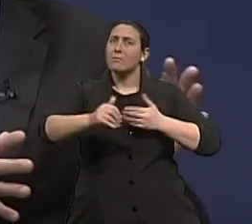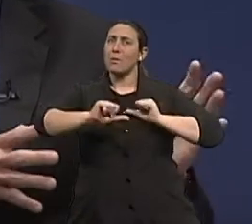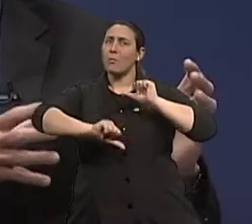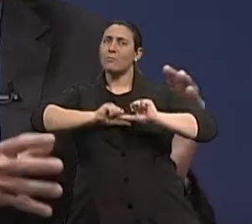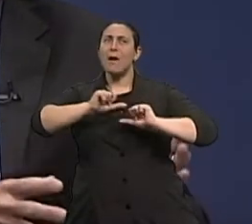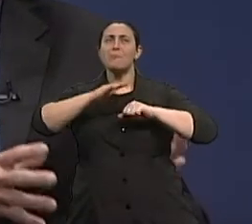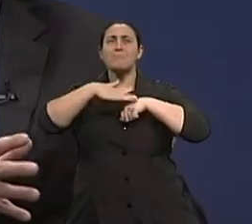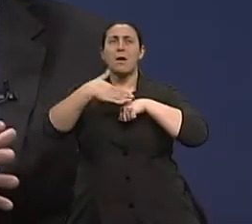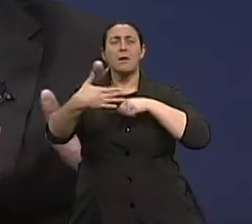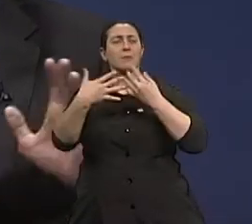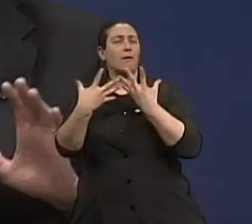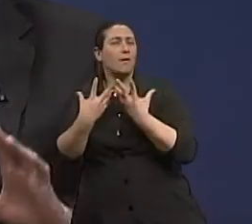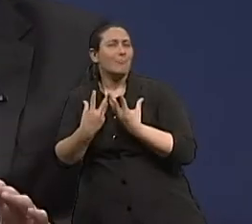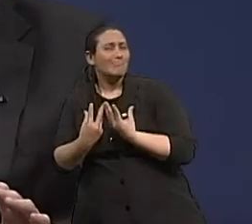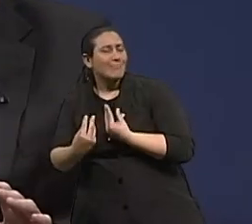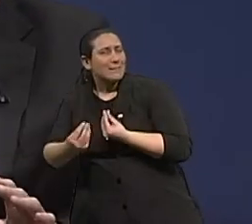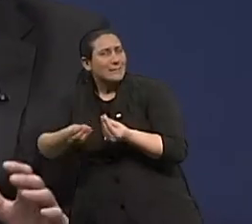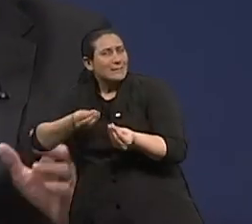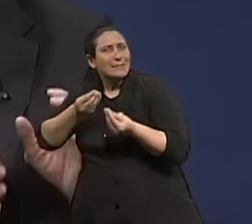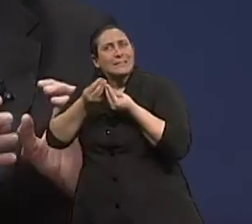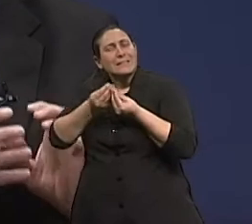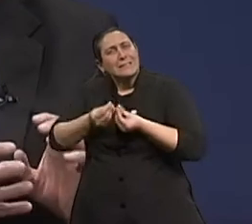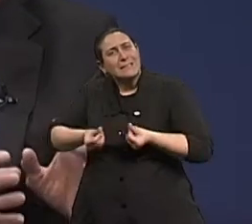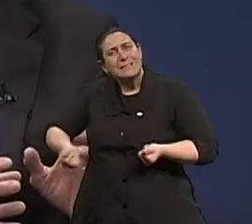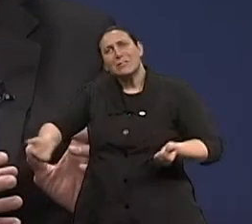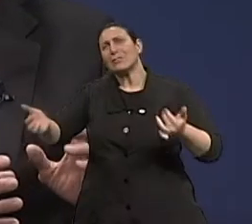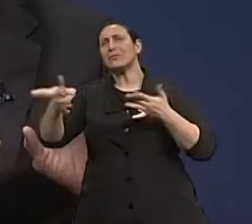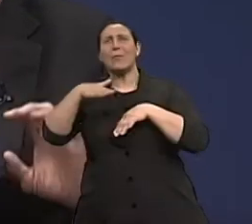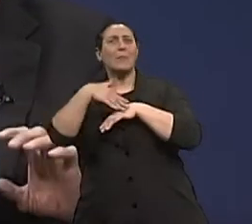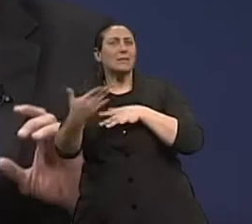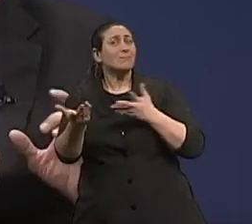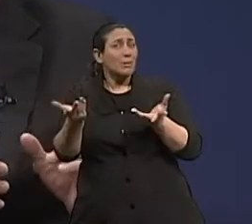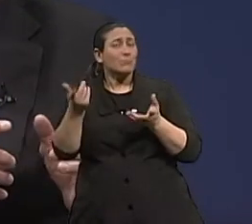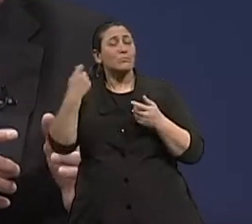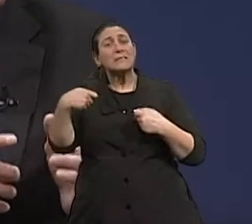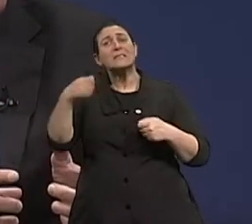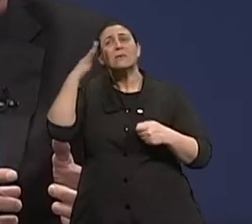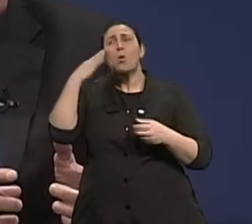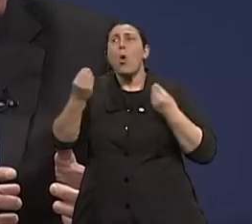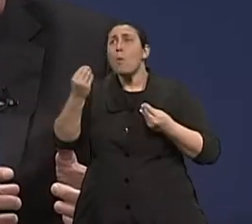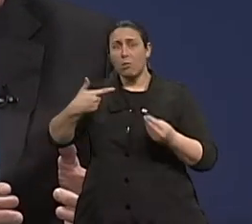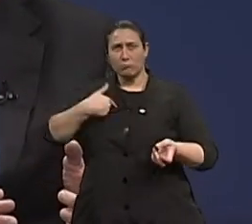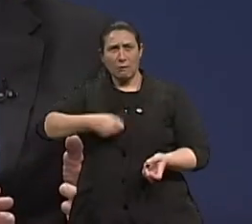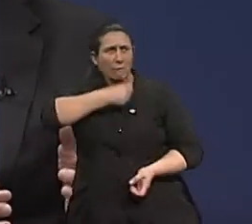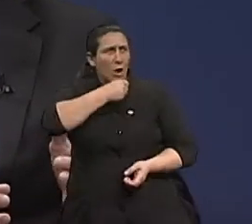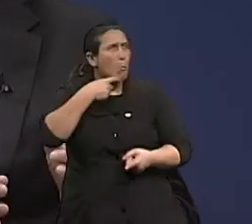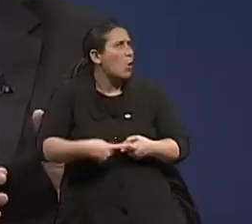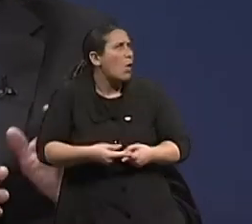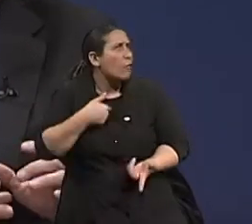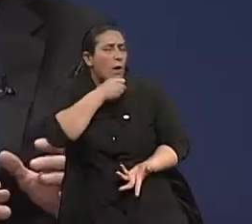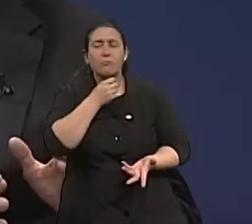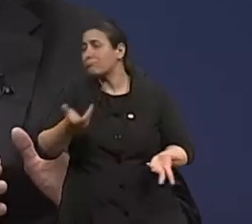vulnerabilidade vai predispondo a doenças. Mas nós não sabemos ainda como e por que nós envelhecemos. Ah, ok.